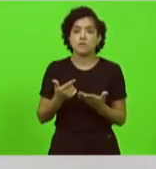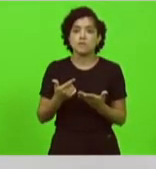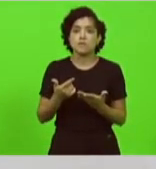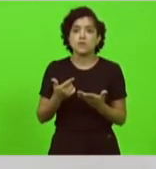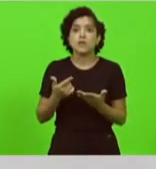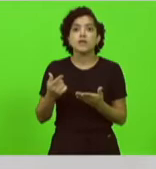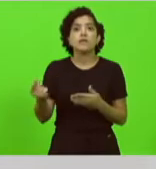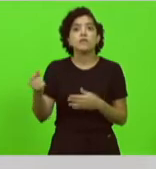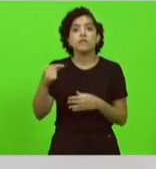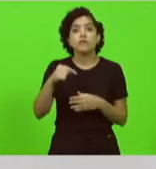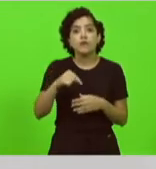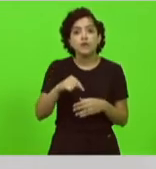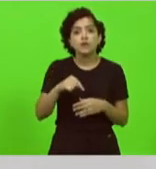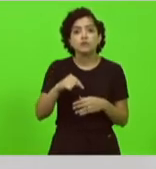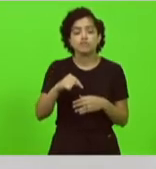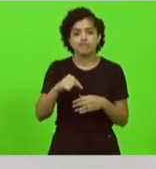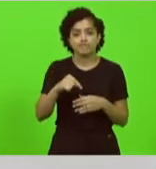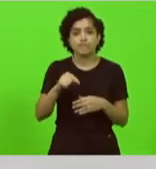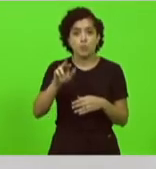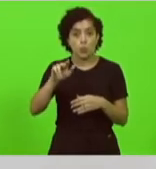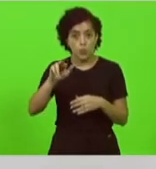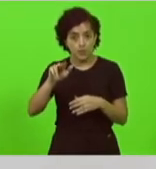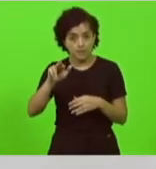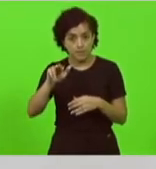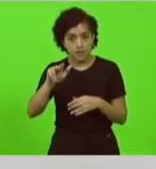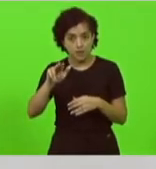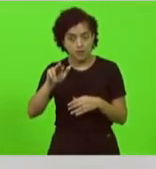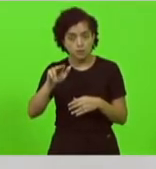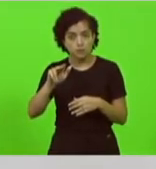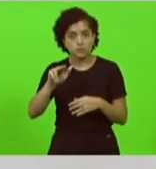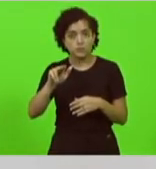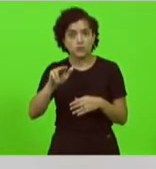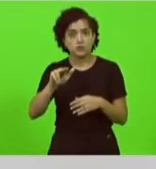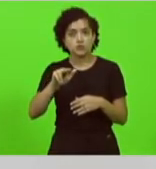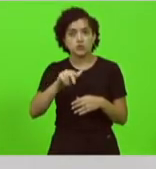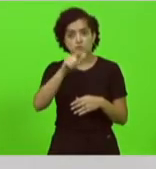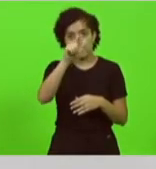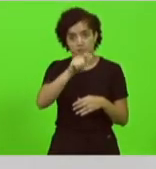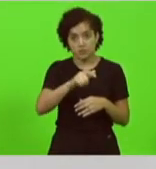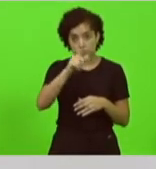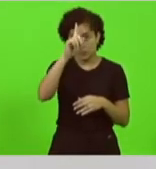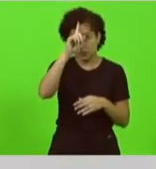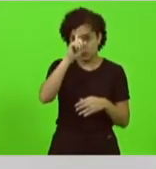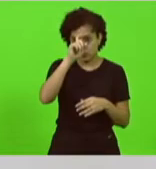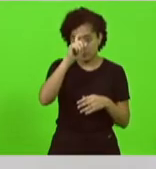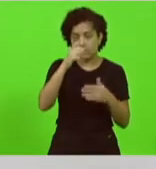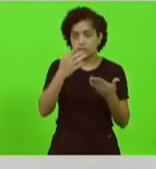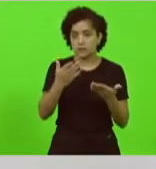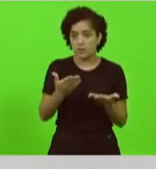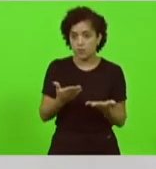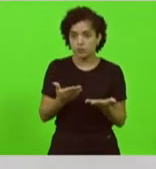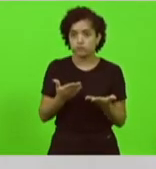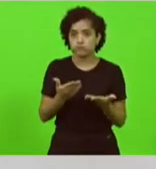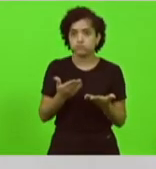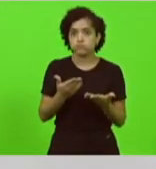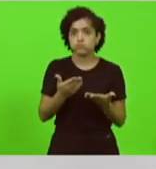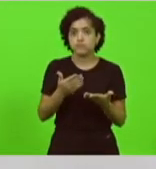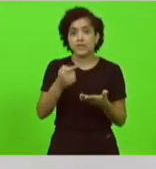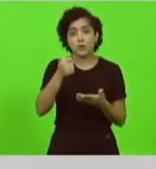mim de um irmão de um paciente e esse paciente está num hospital morrendo